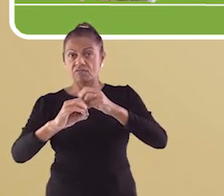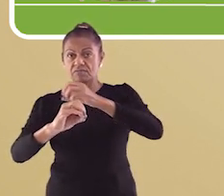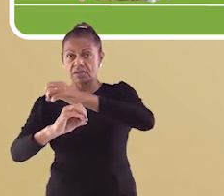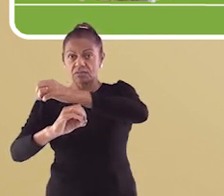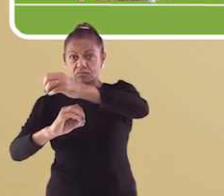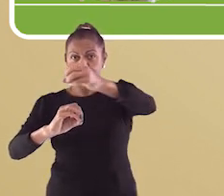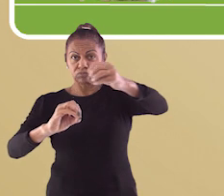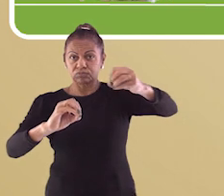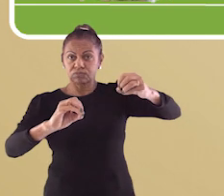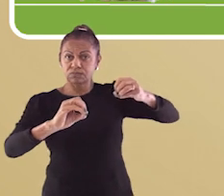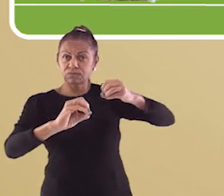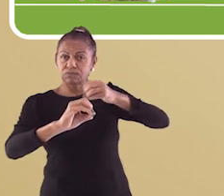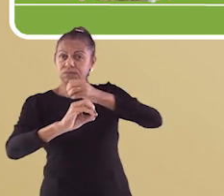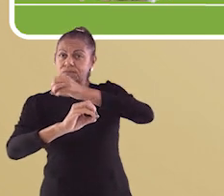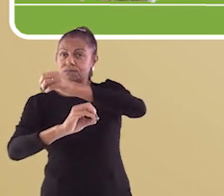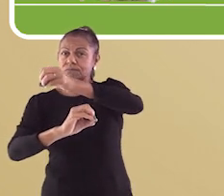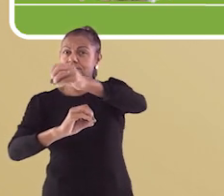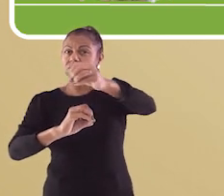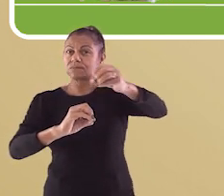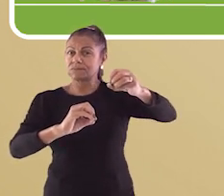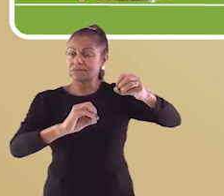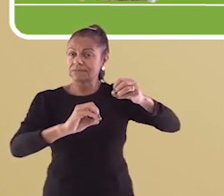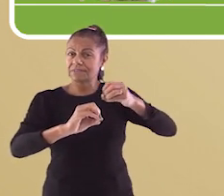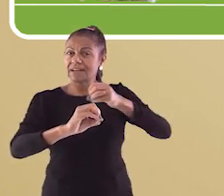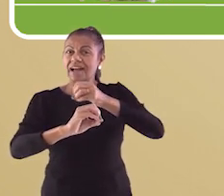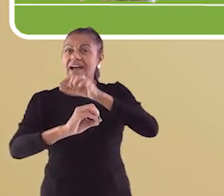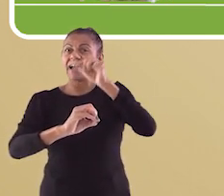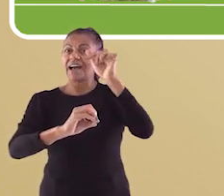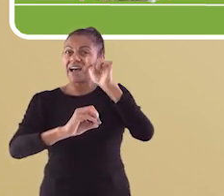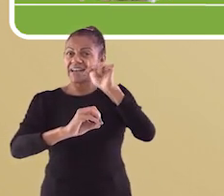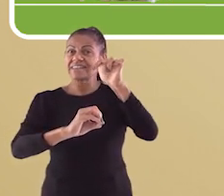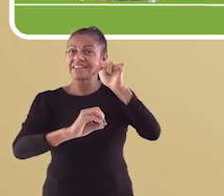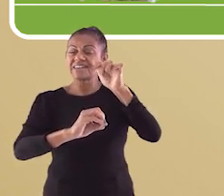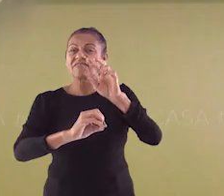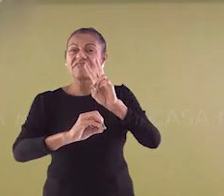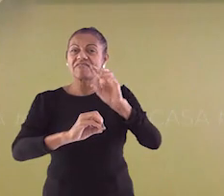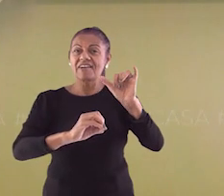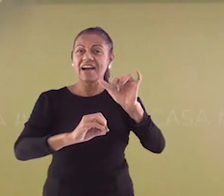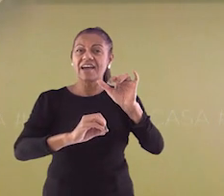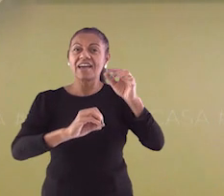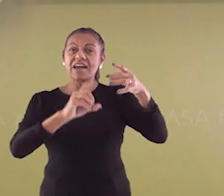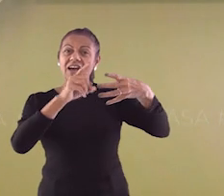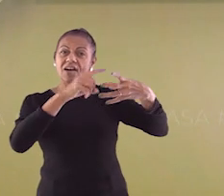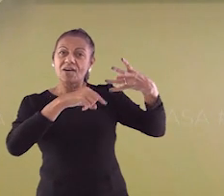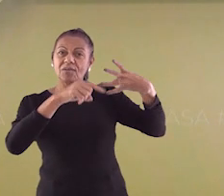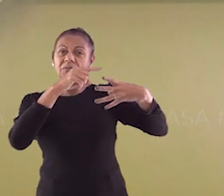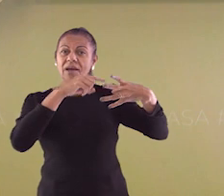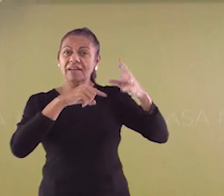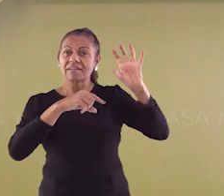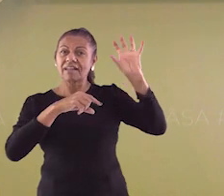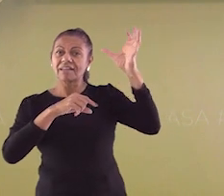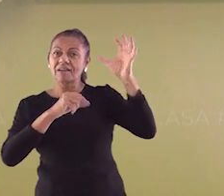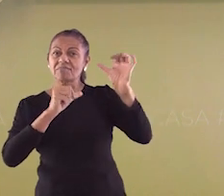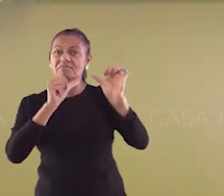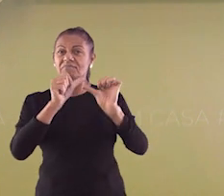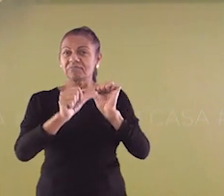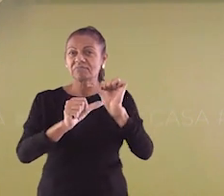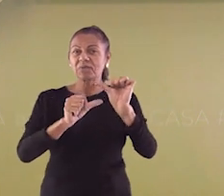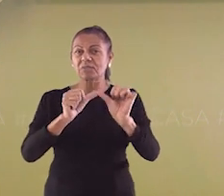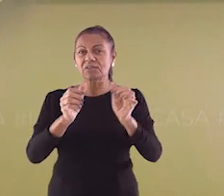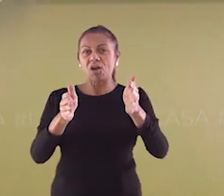em diferentes áreas do planeta vai acontecendo as estações do ano. Você sabia que no Brasil,